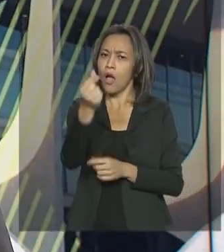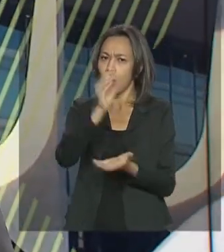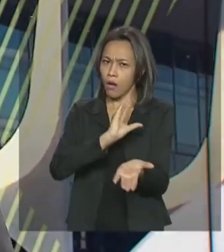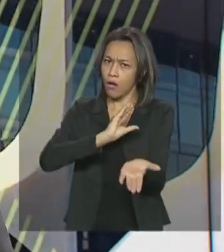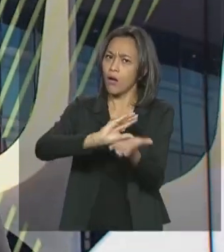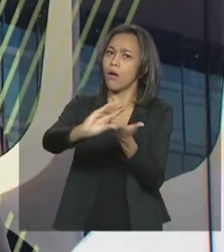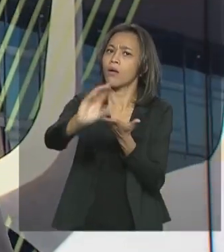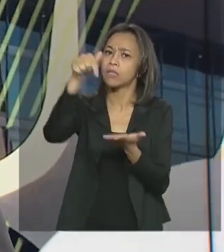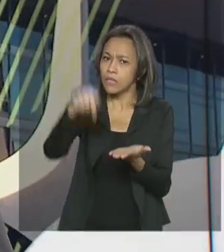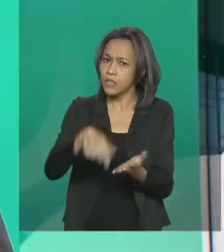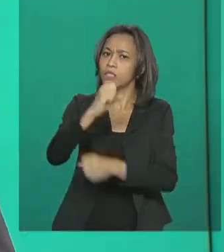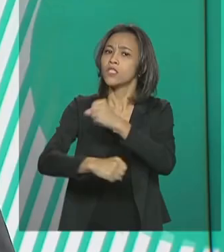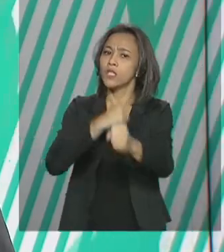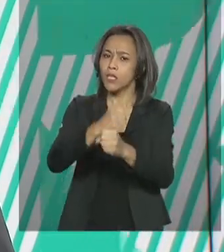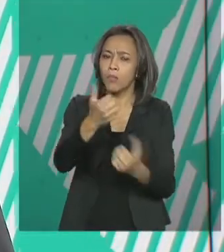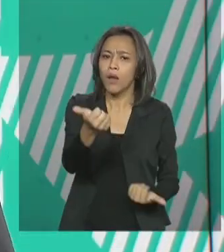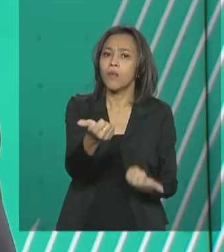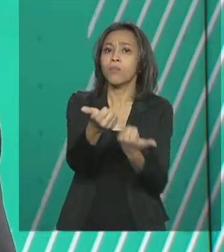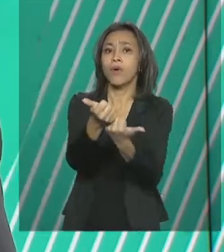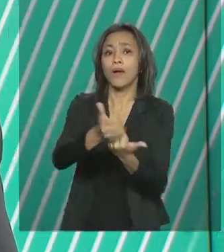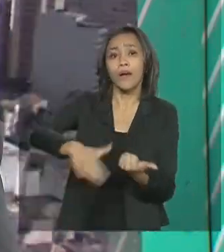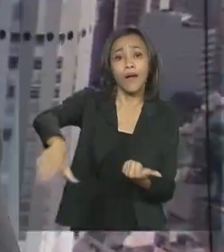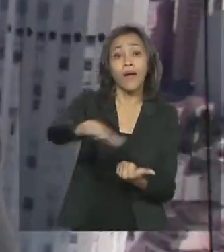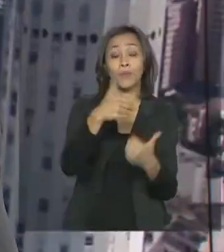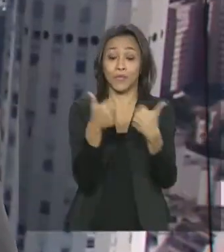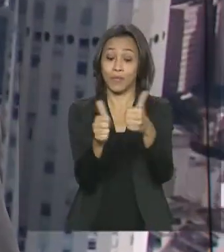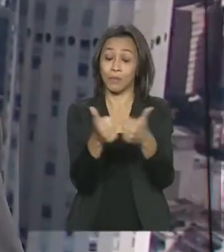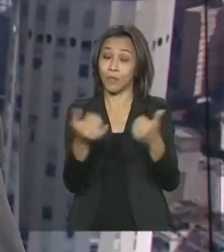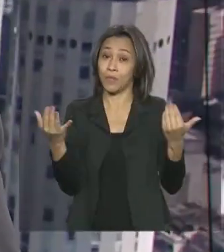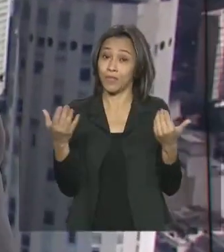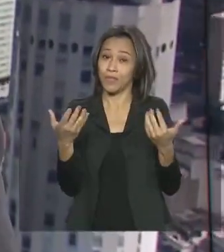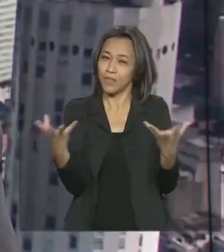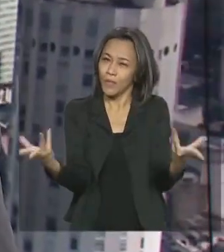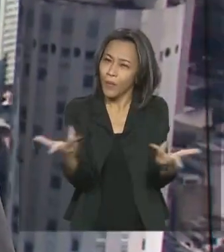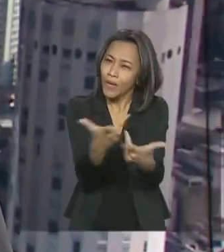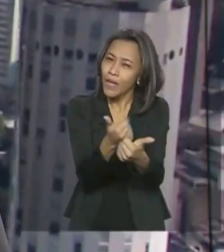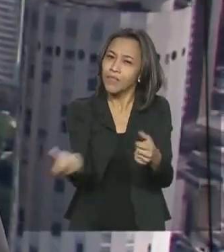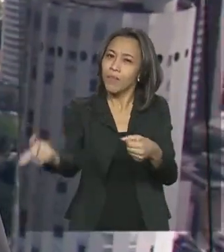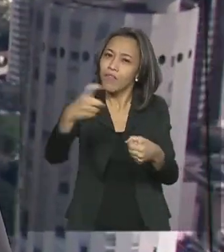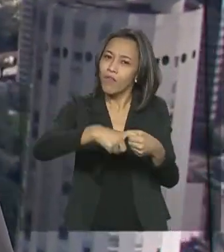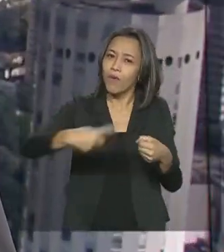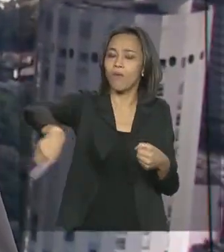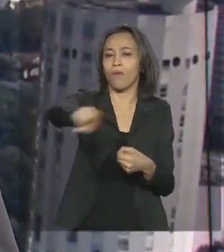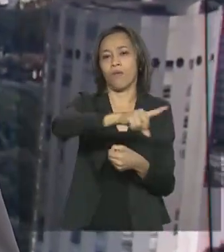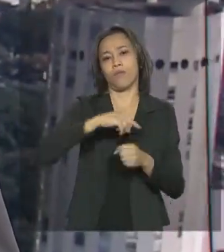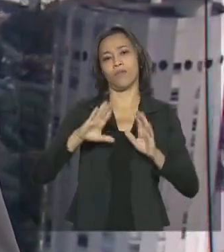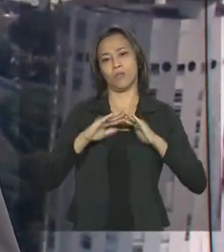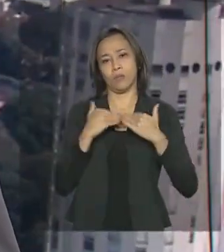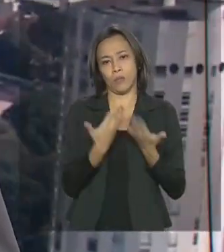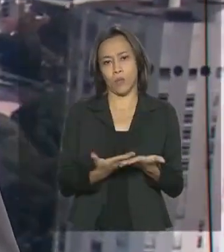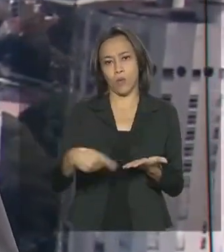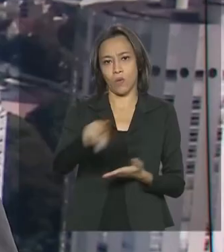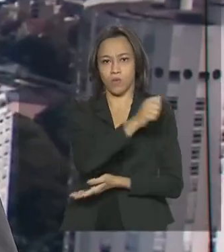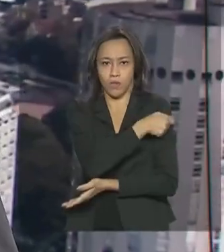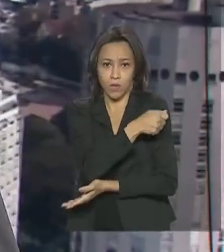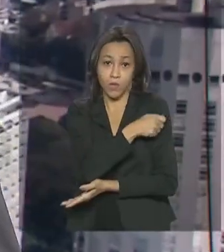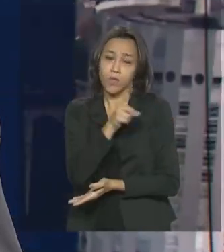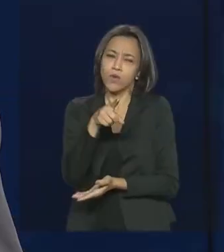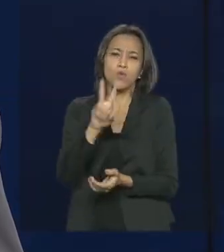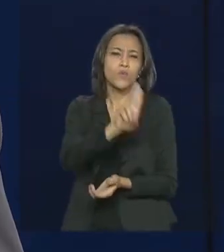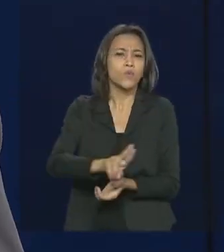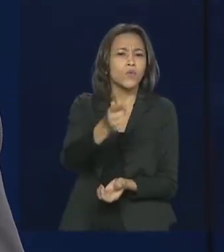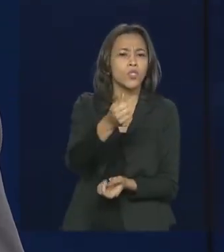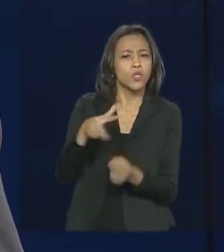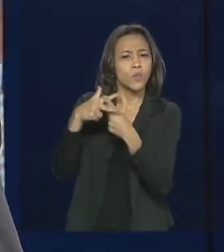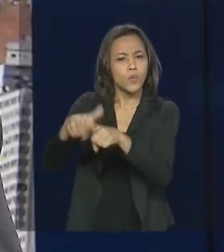Transporte Escolar para garantir transporte de qualidade no retorno às aulas. O dinheiro deve ser utilizado para consertos mecânicos,